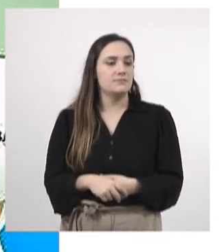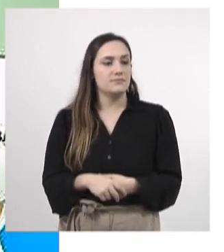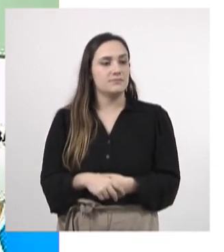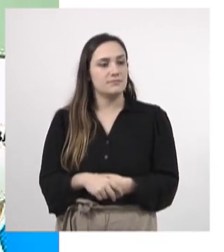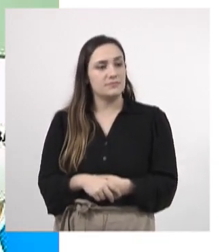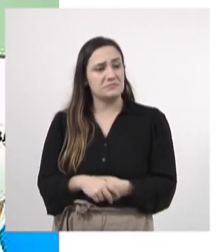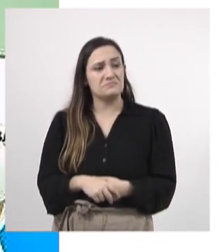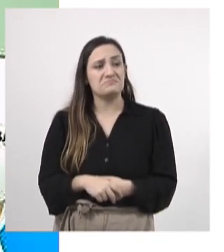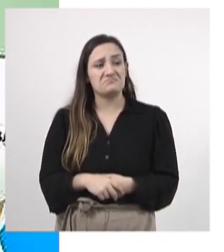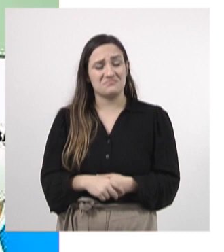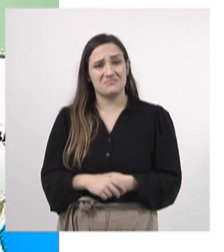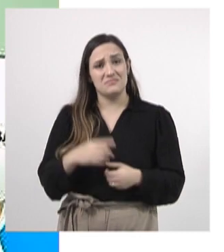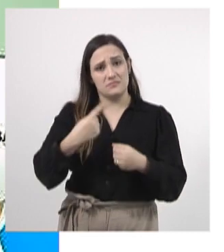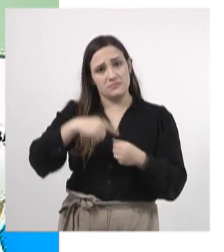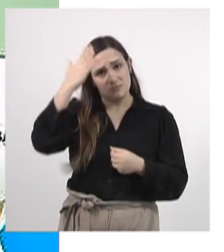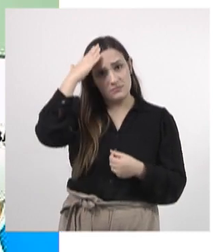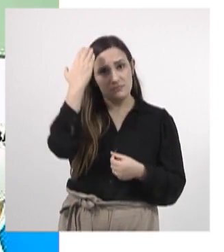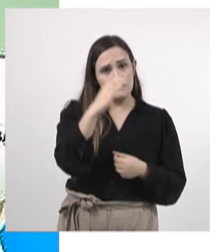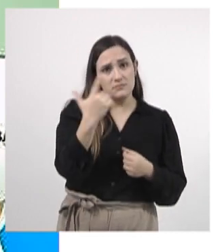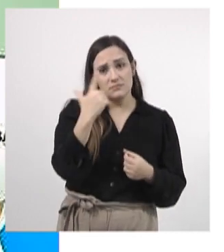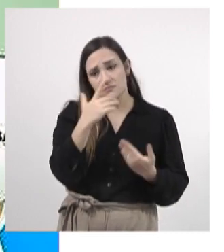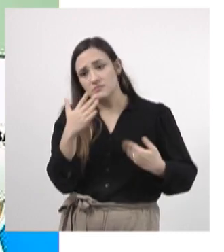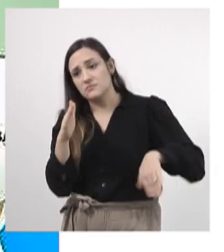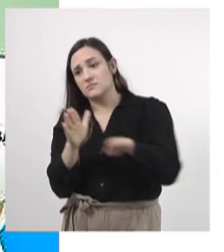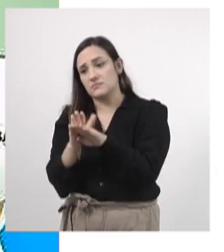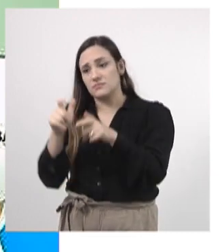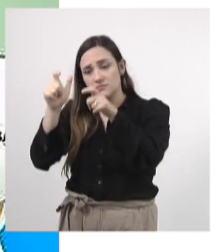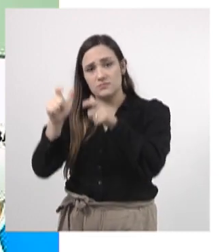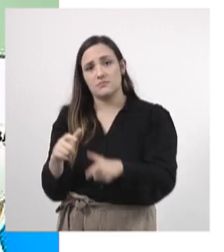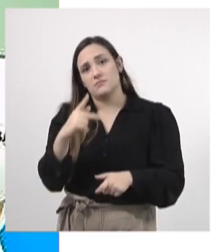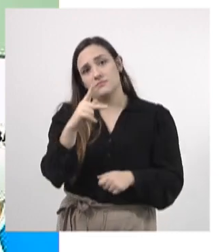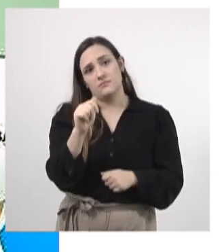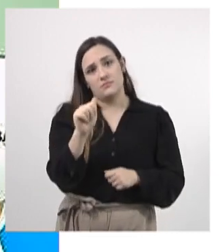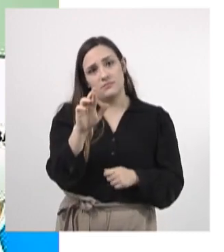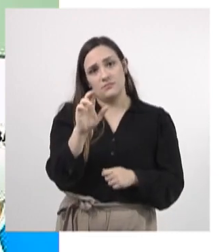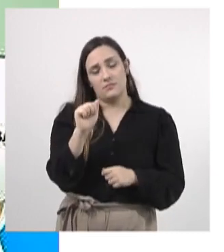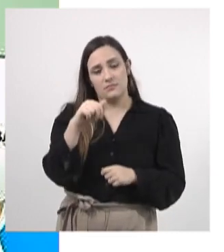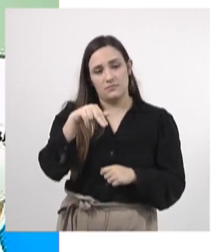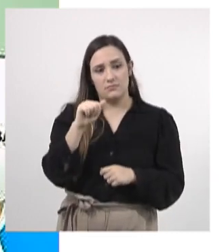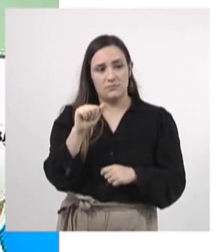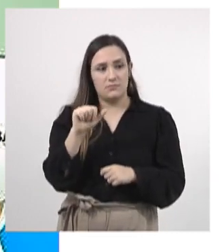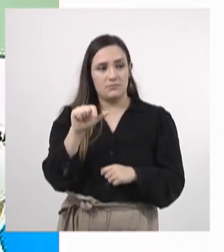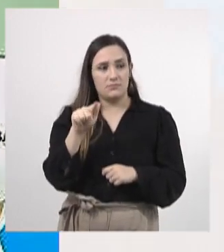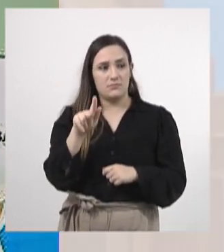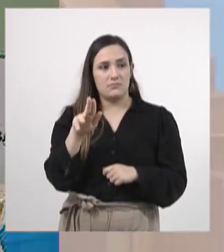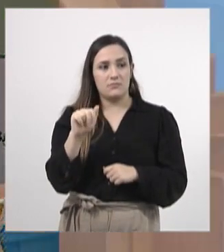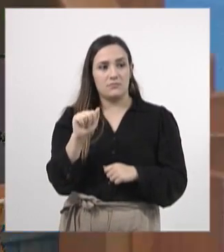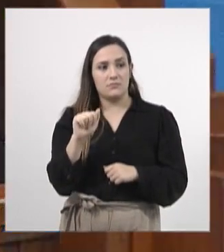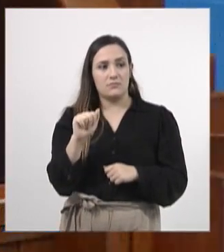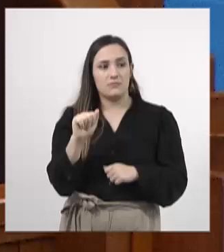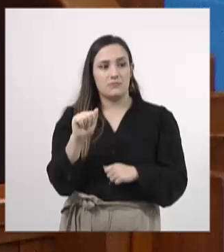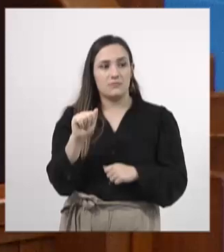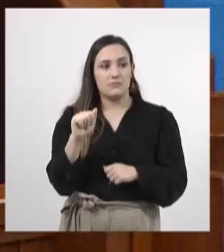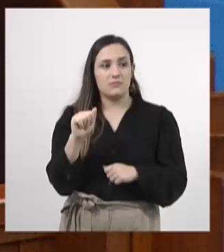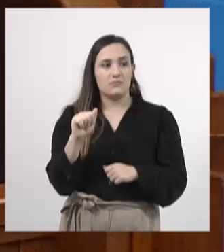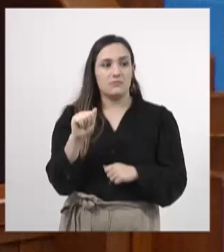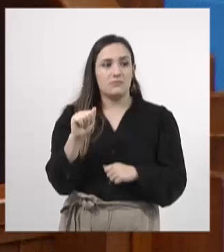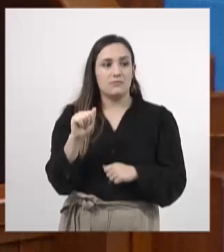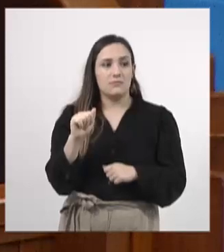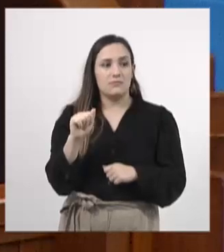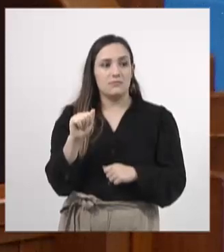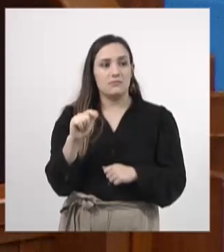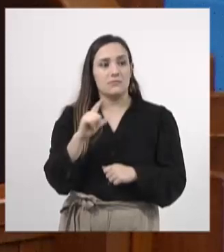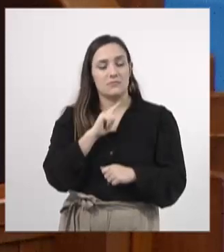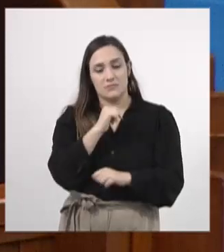Curitiba, para chegar em Paranaguá, precisa fazer uma ampliação na descida da Serra do Mar. é licenciamento ambiental de Mata